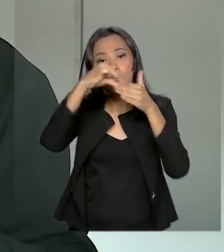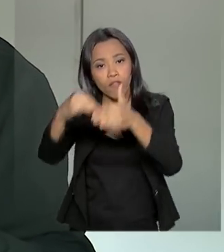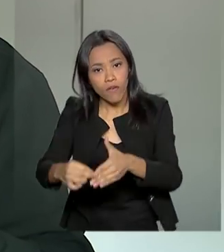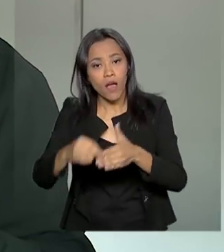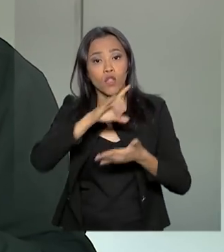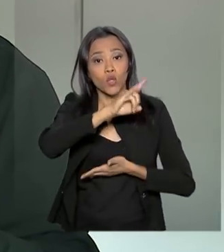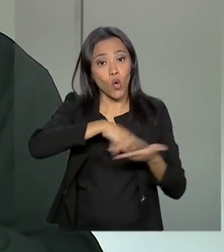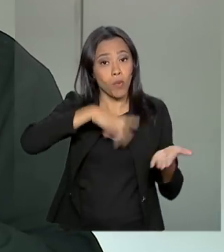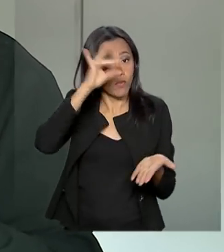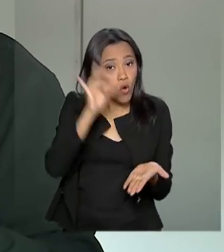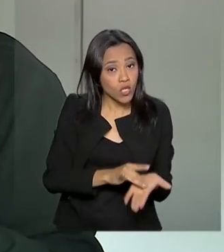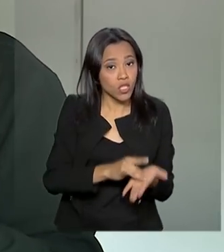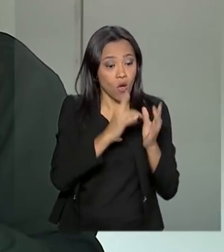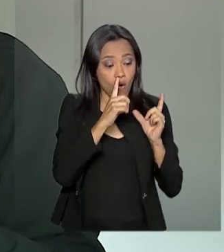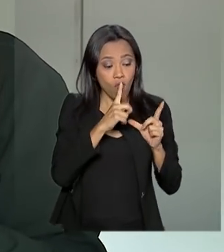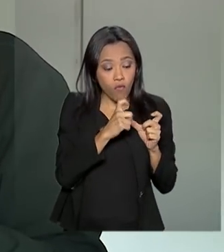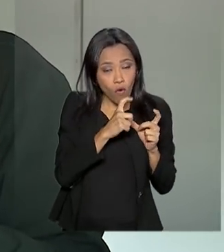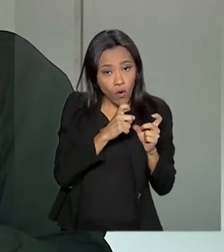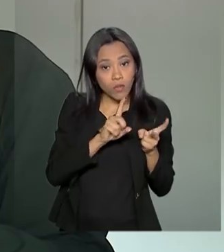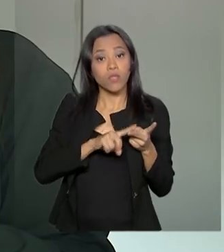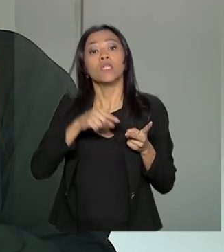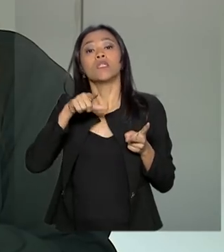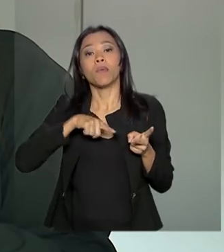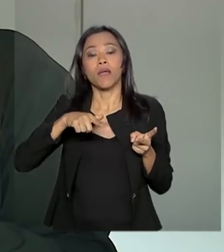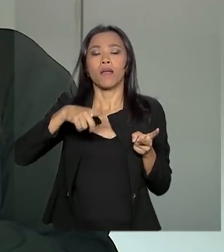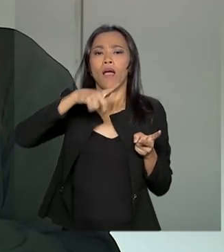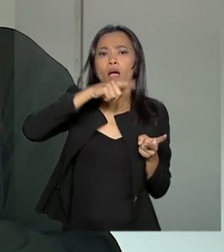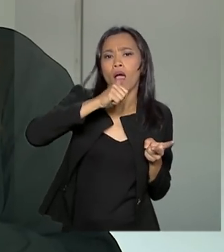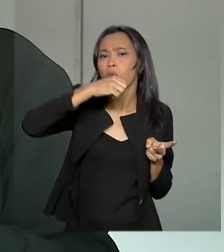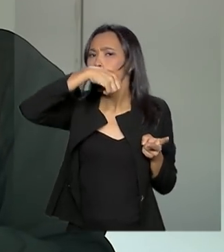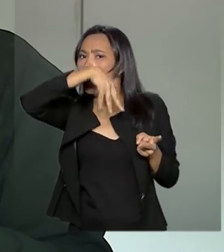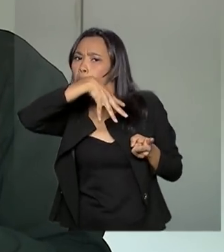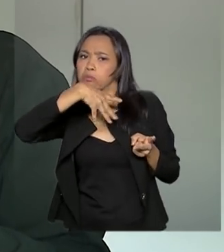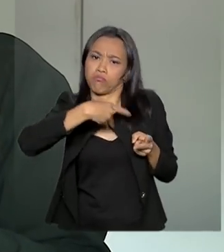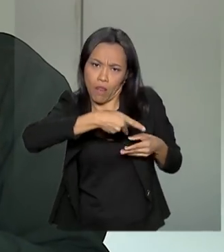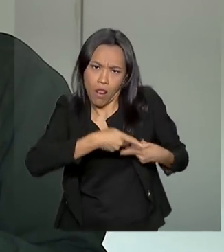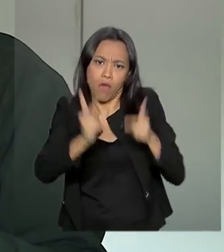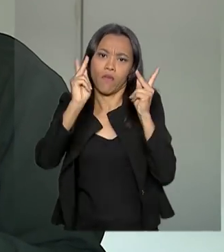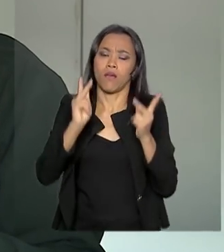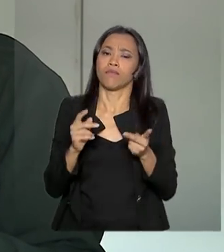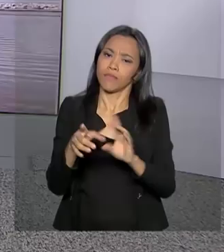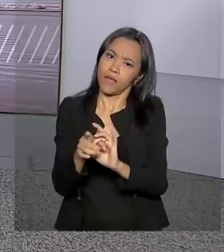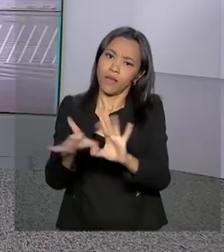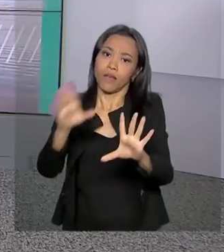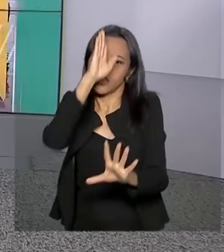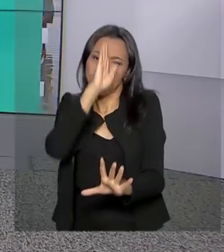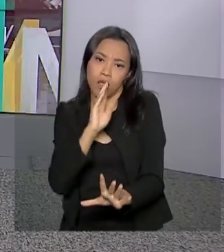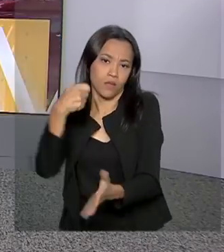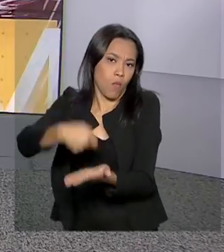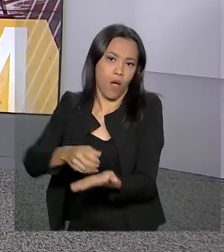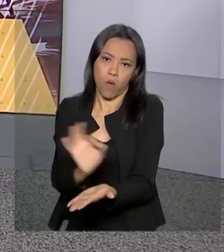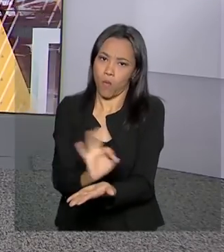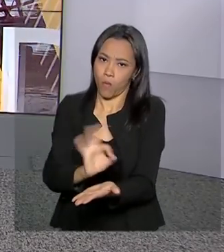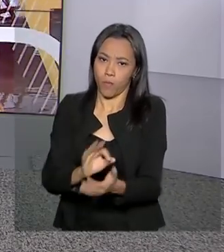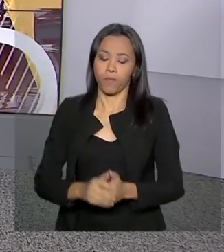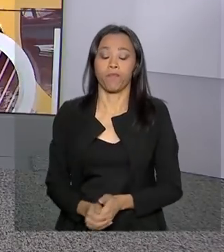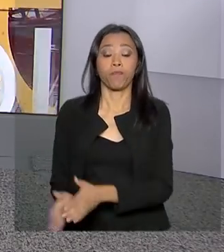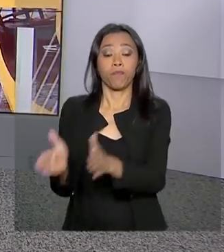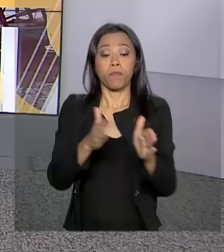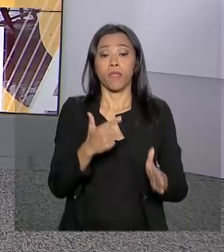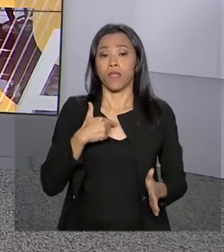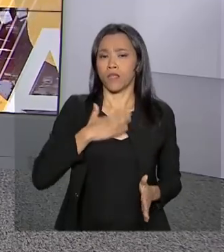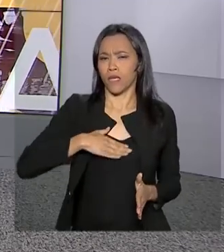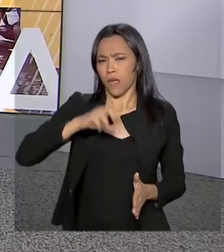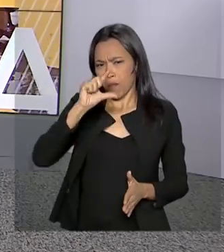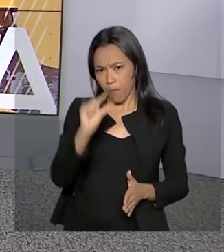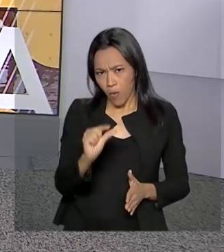originais com fotos, além do comprovante de residência. A autorização é de graça. E daqui a pouco, a comitiva